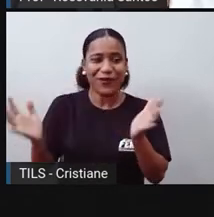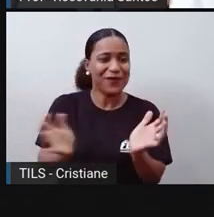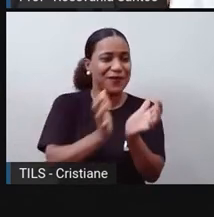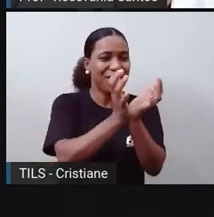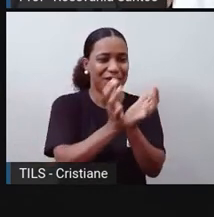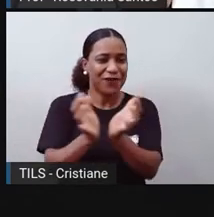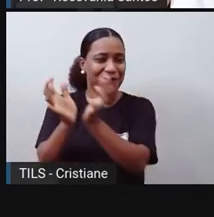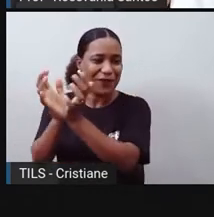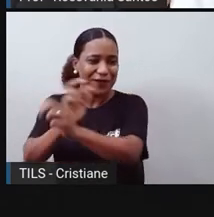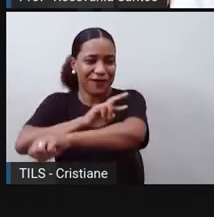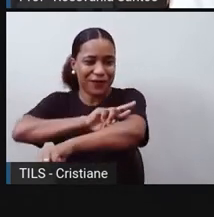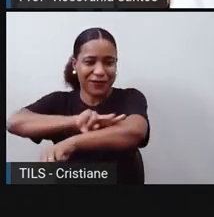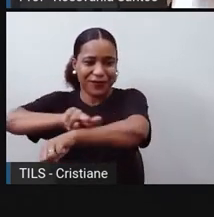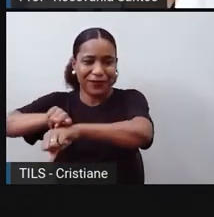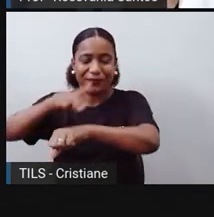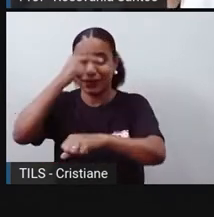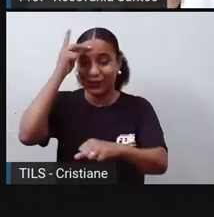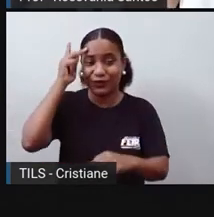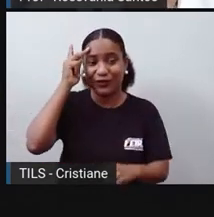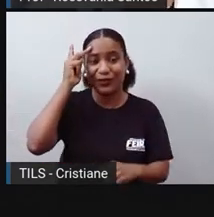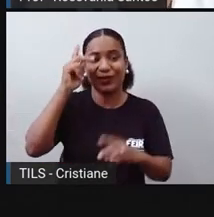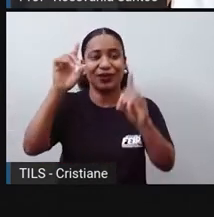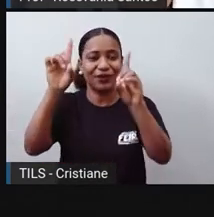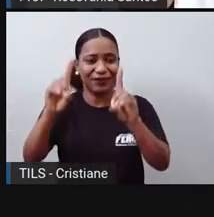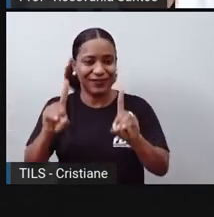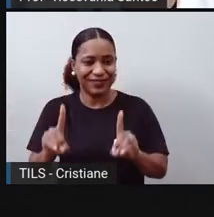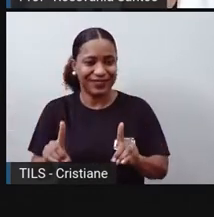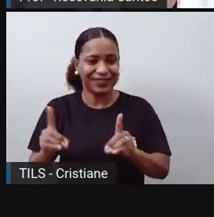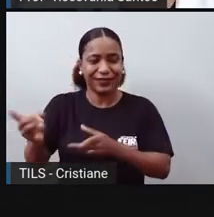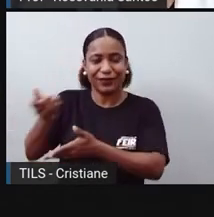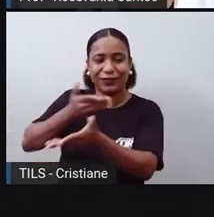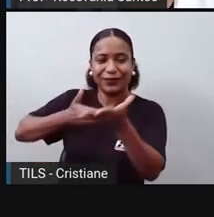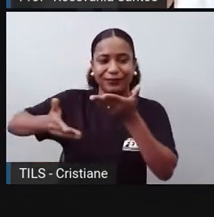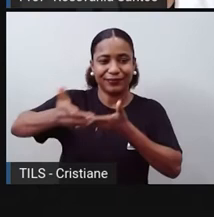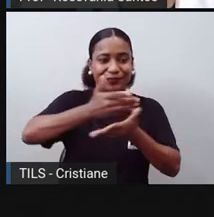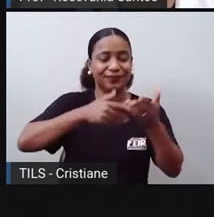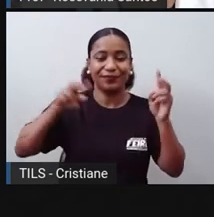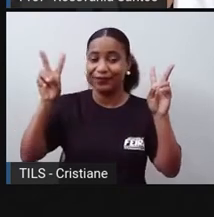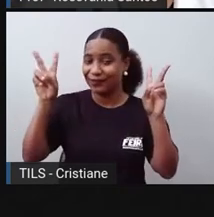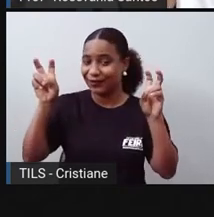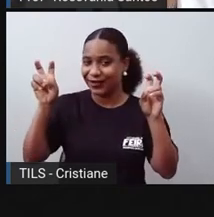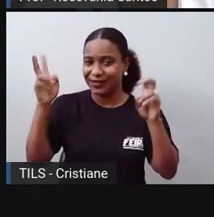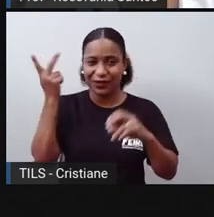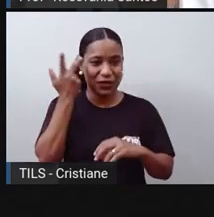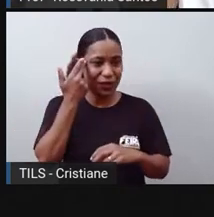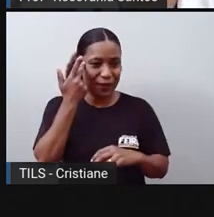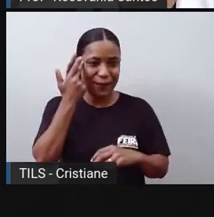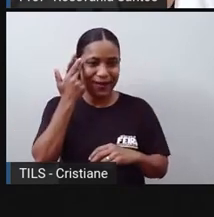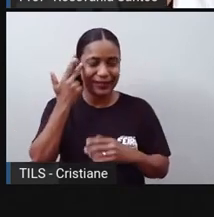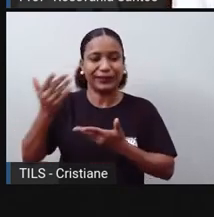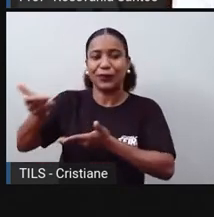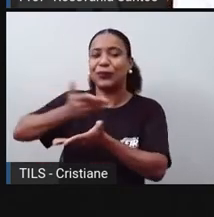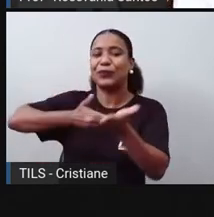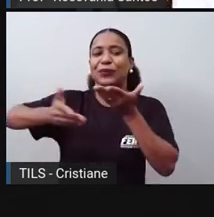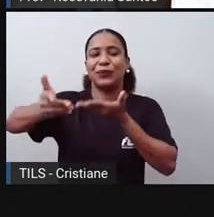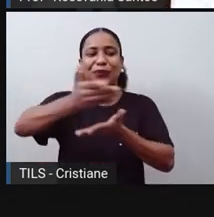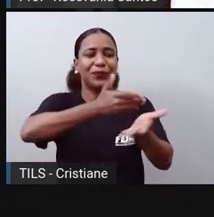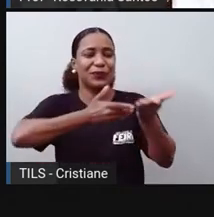todos, os deficientes convivendo com as pessoas ditas normais,